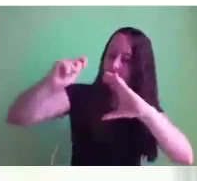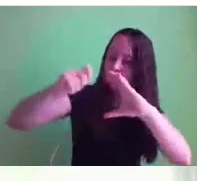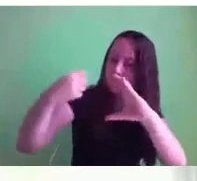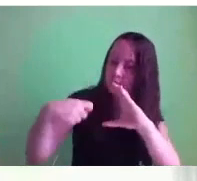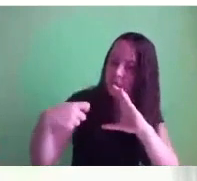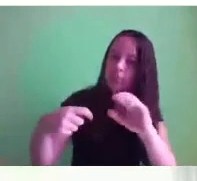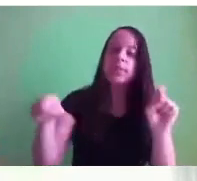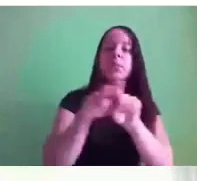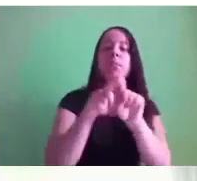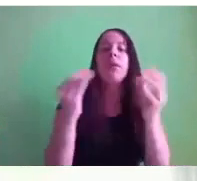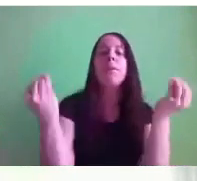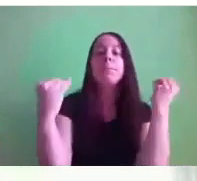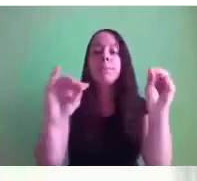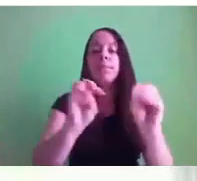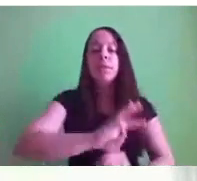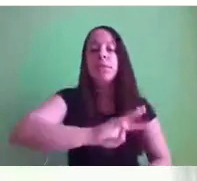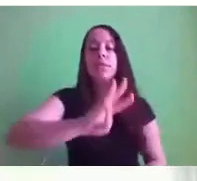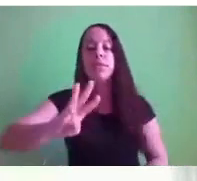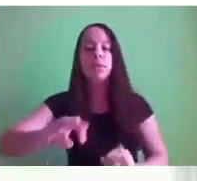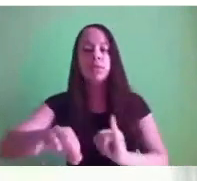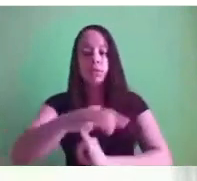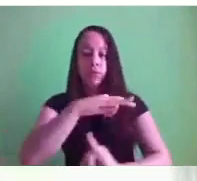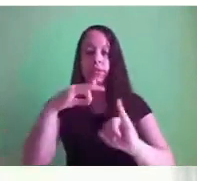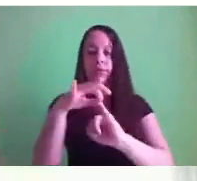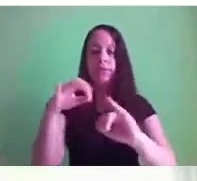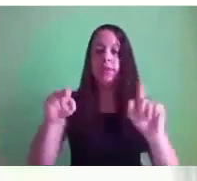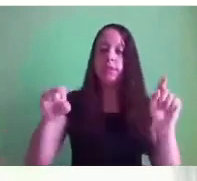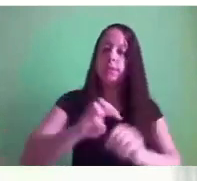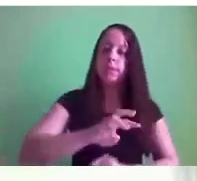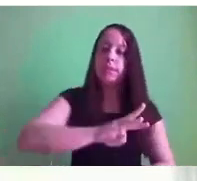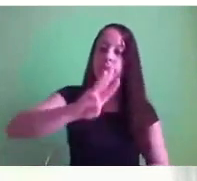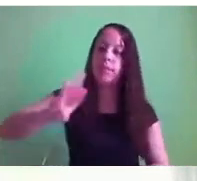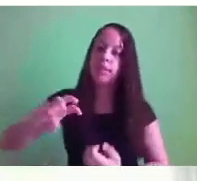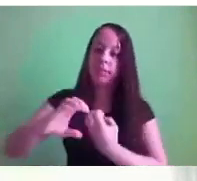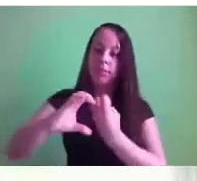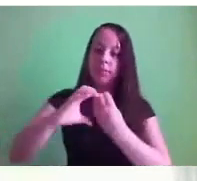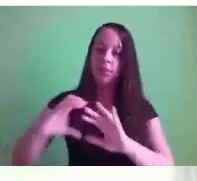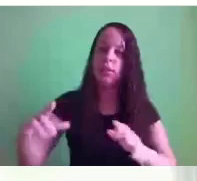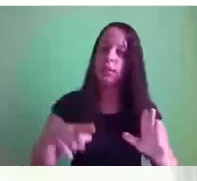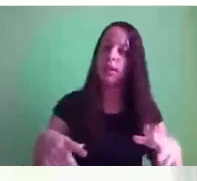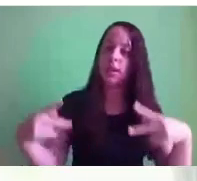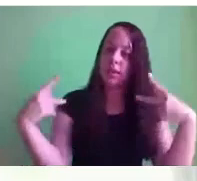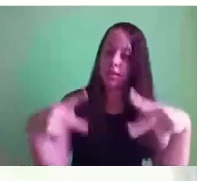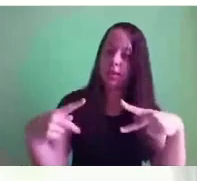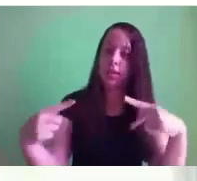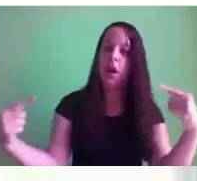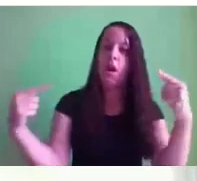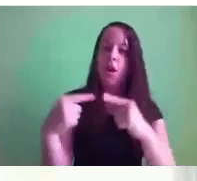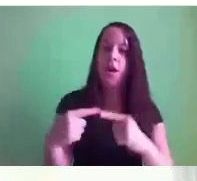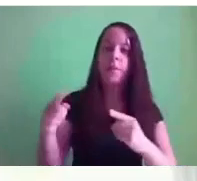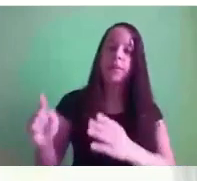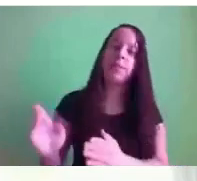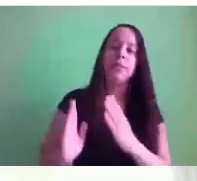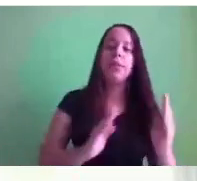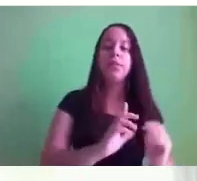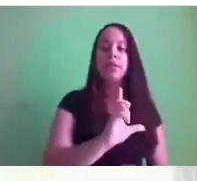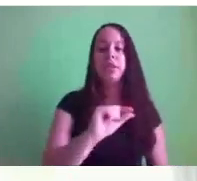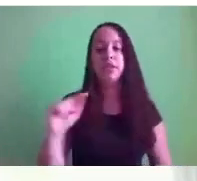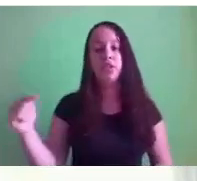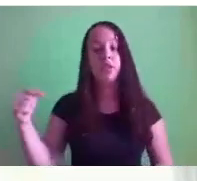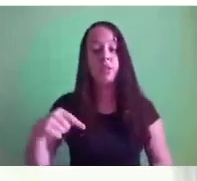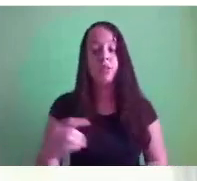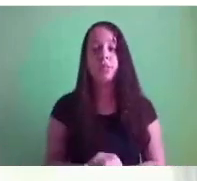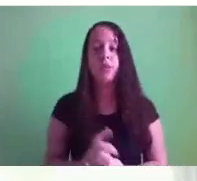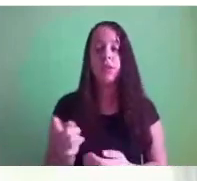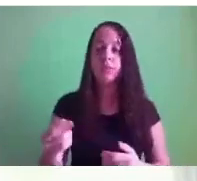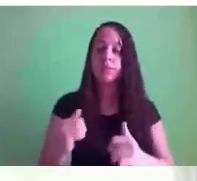CFO e do IPES no link correspondente ao presente processo seletivo. Informamos que não haverá